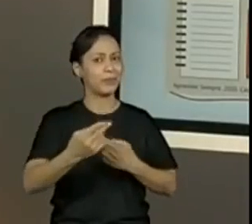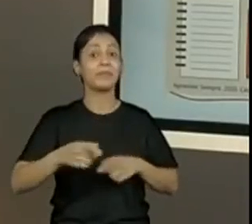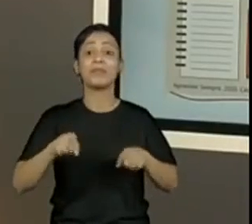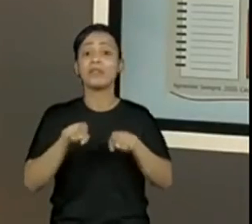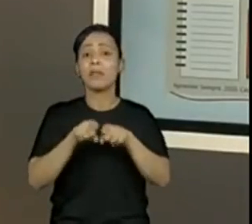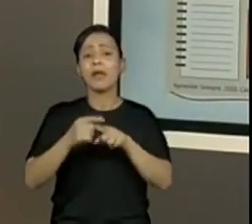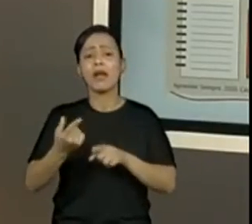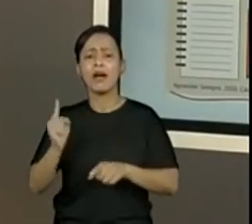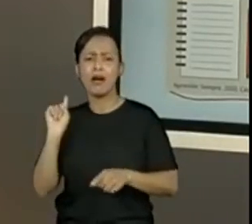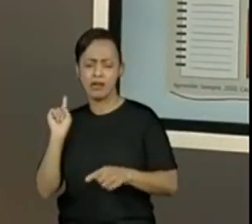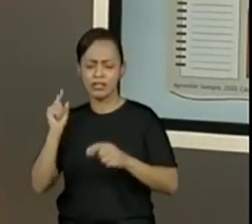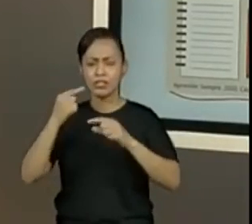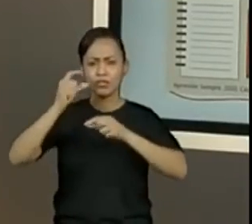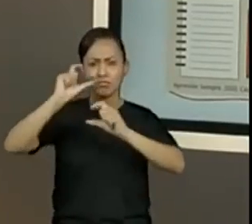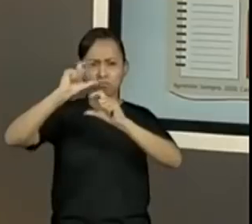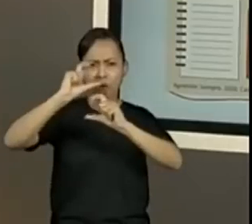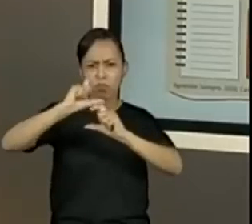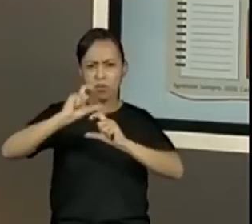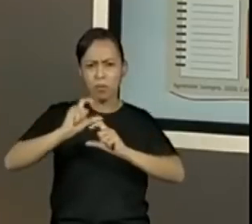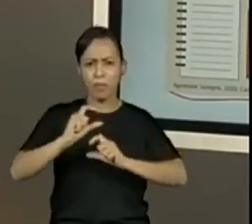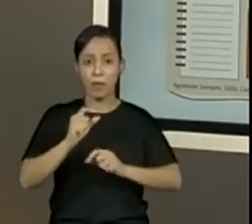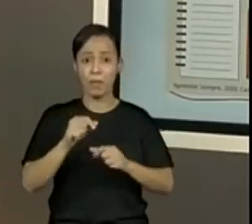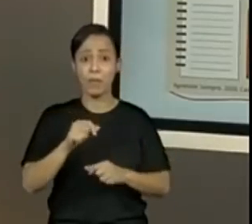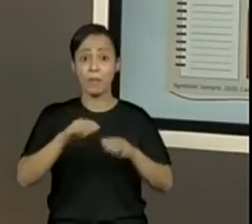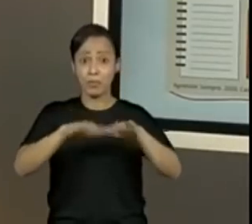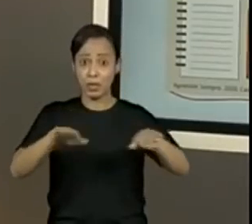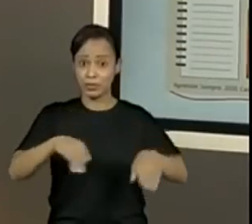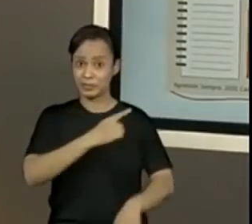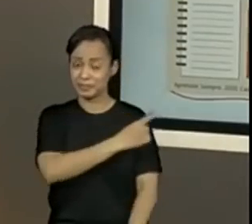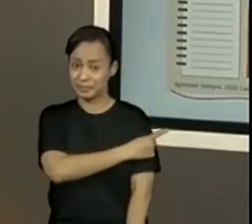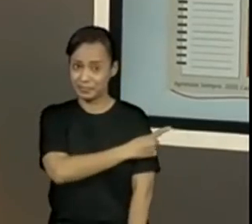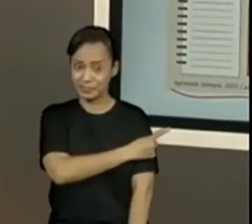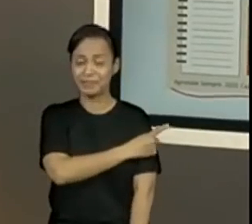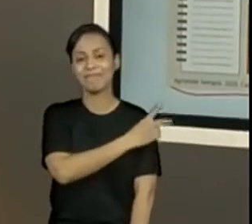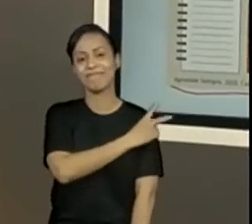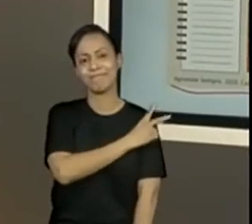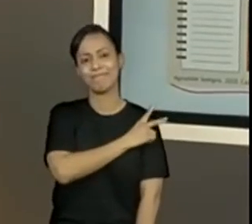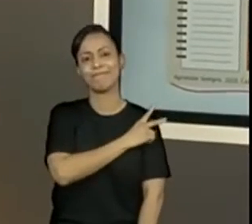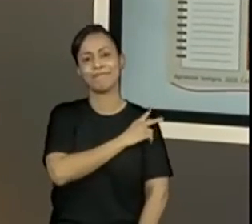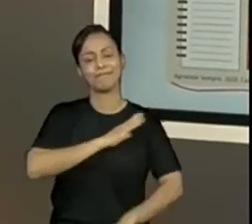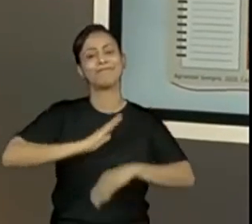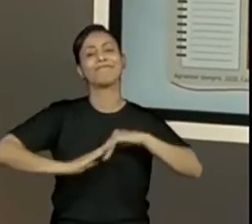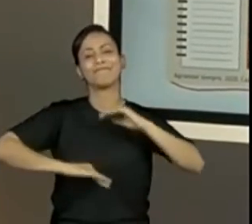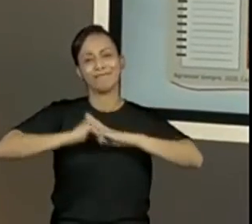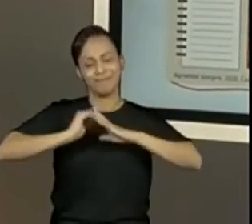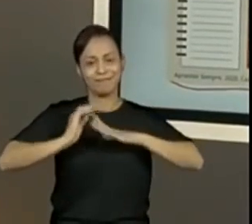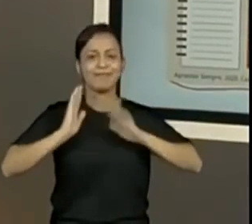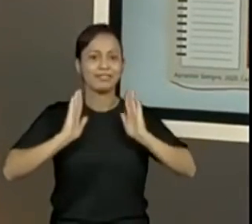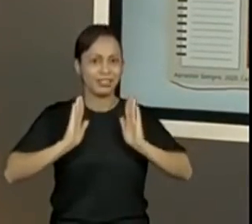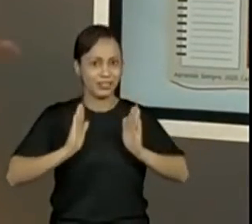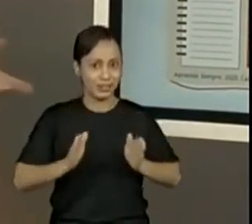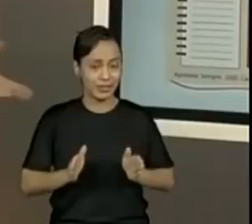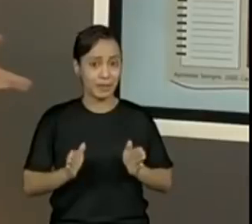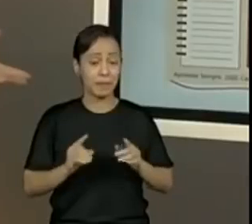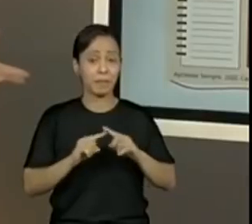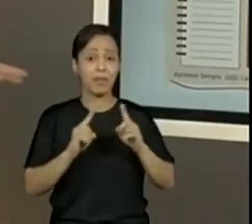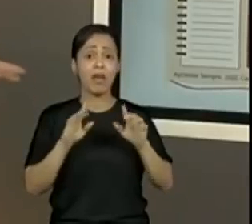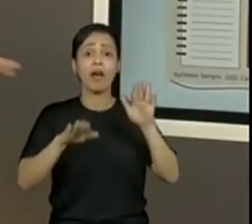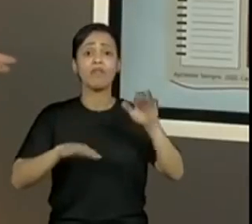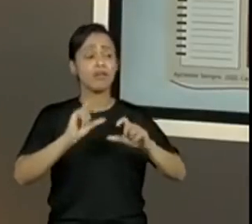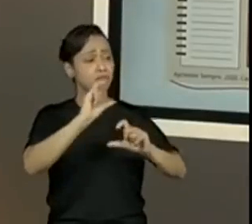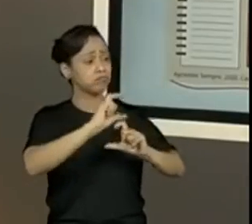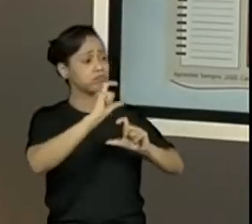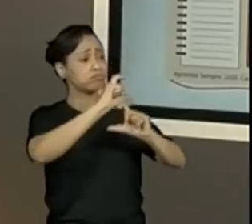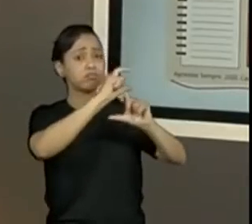teve o primeiro, é o segundo ano, tem uma referência maior, né? Eles podem ter. E fora algumas que a gente conhece de família.